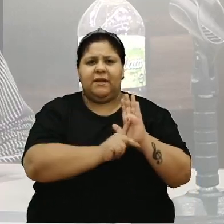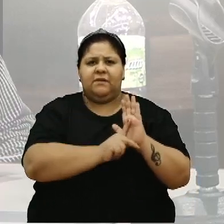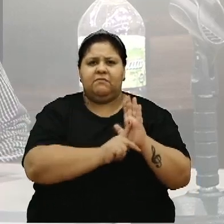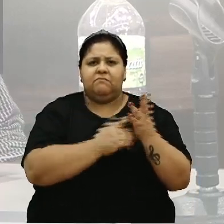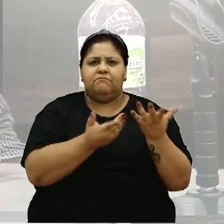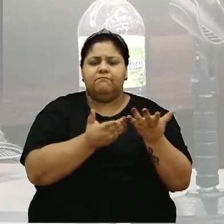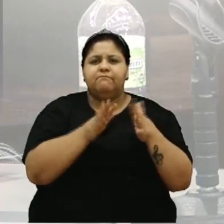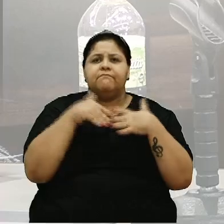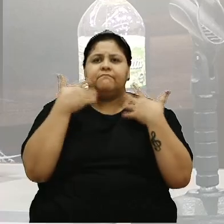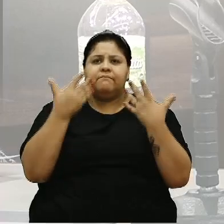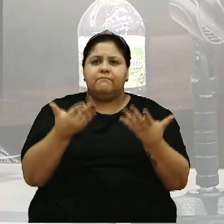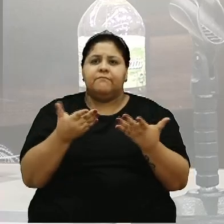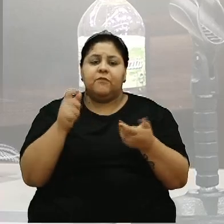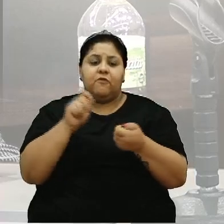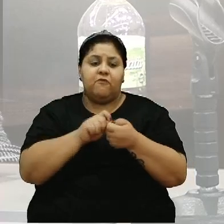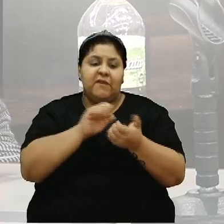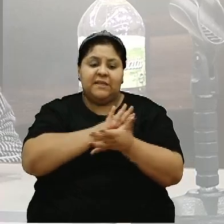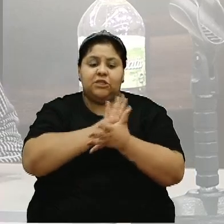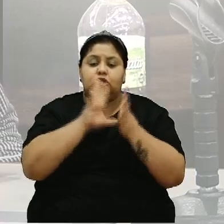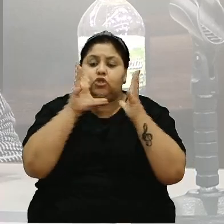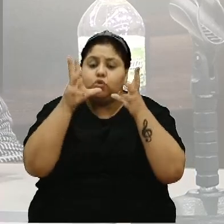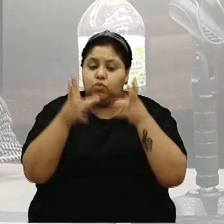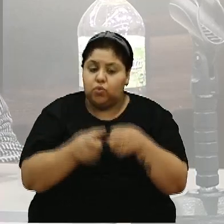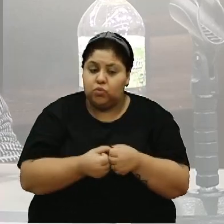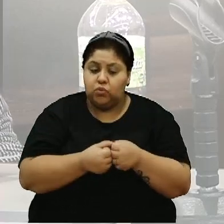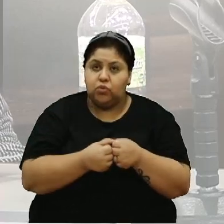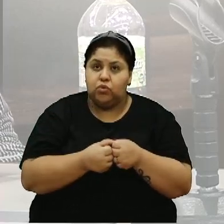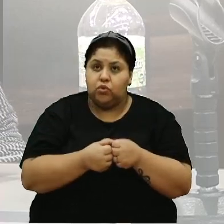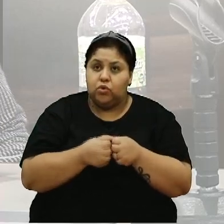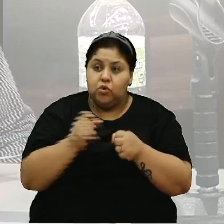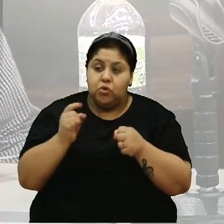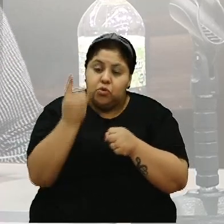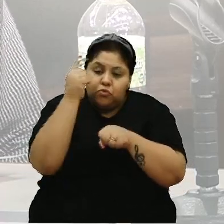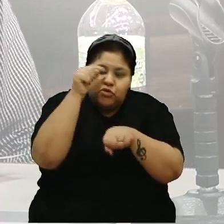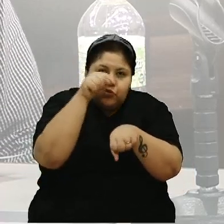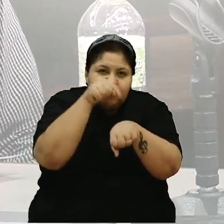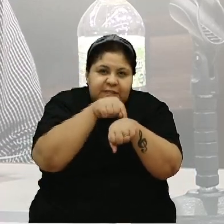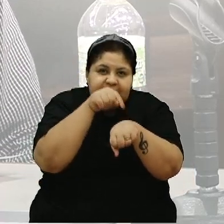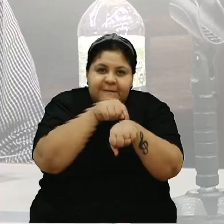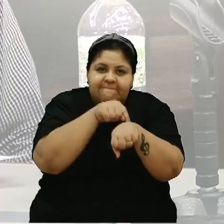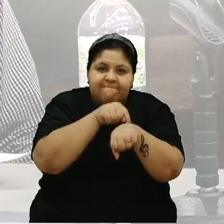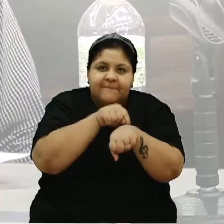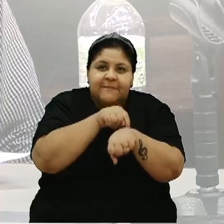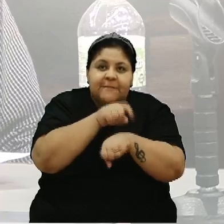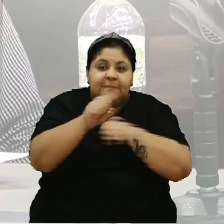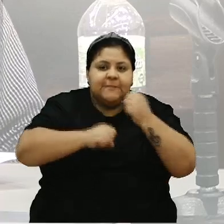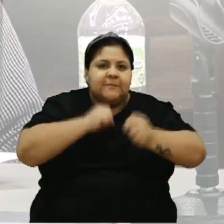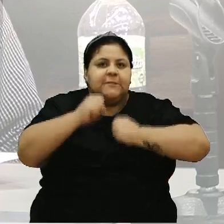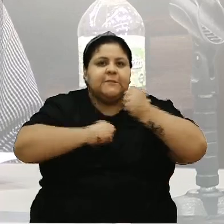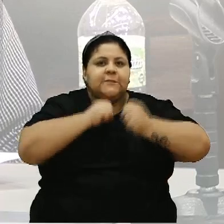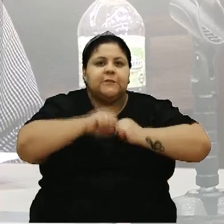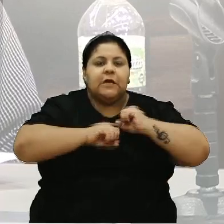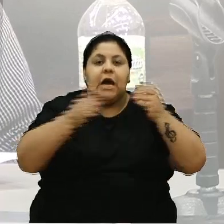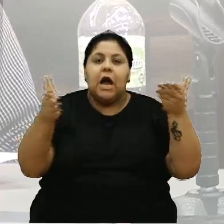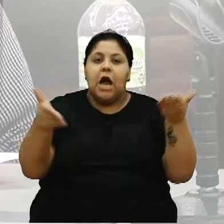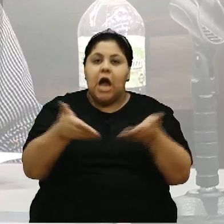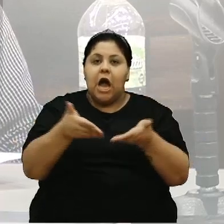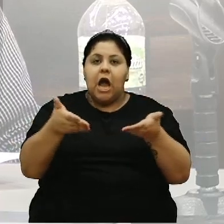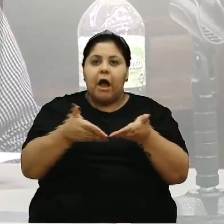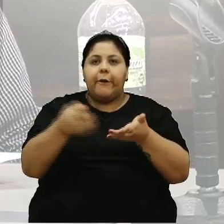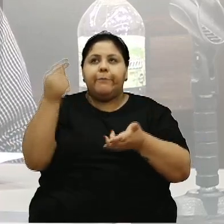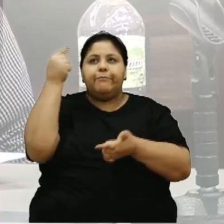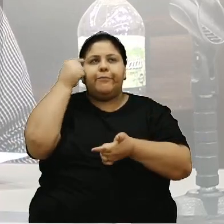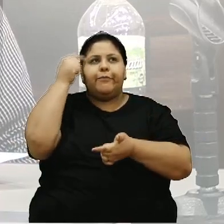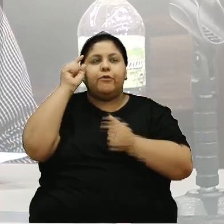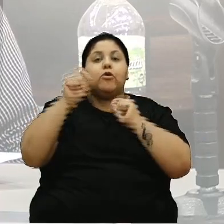Então, quando tu faz tudo no último segundo do segundo tempo, é o desespero. E agora, estão batendo cabeça,